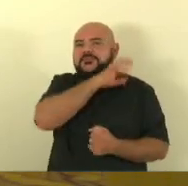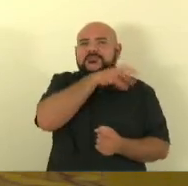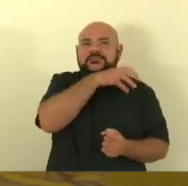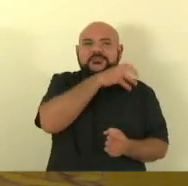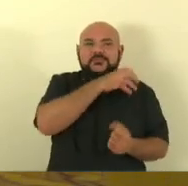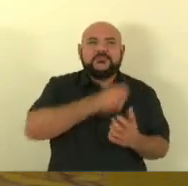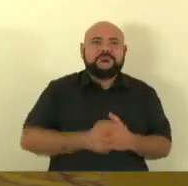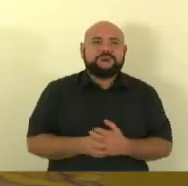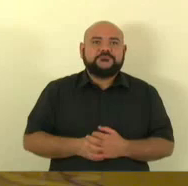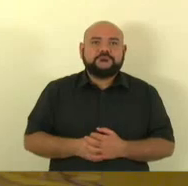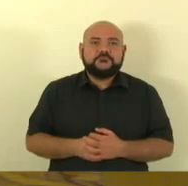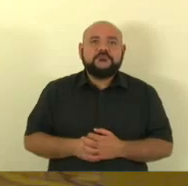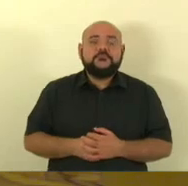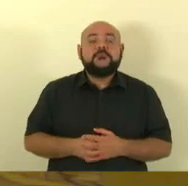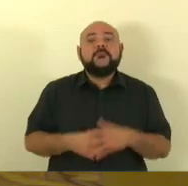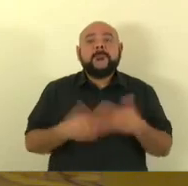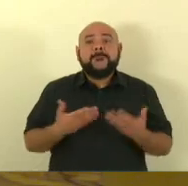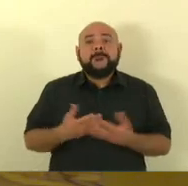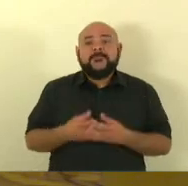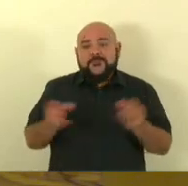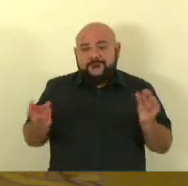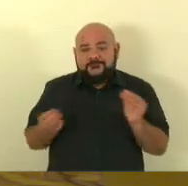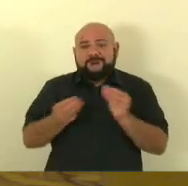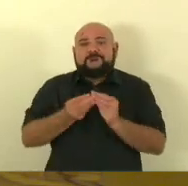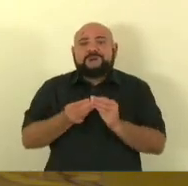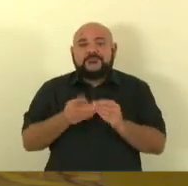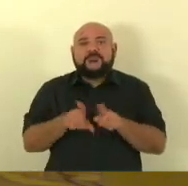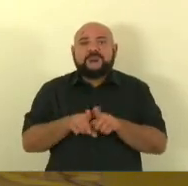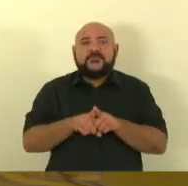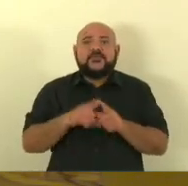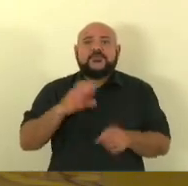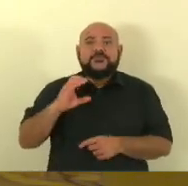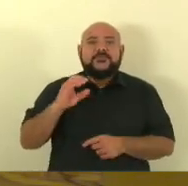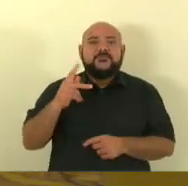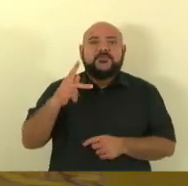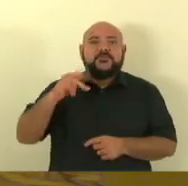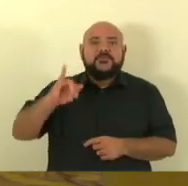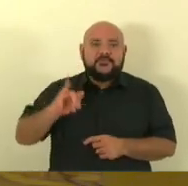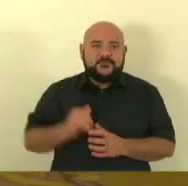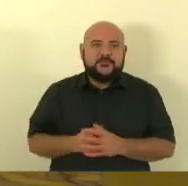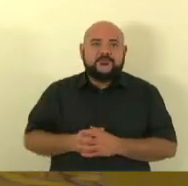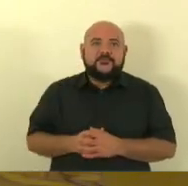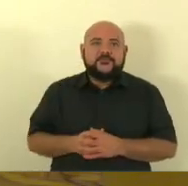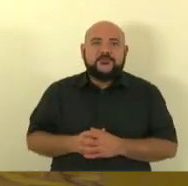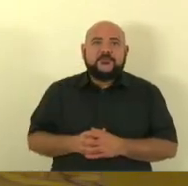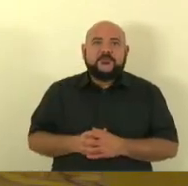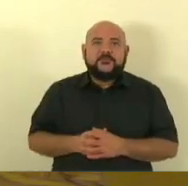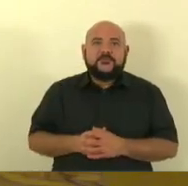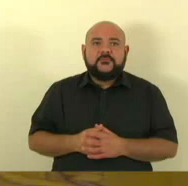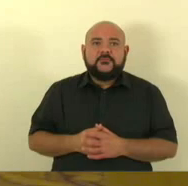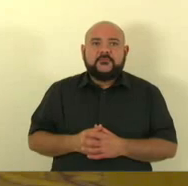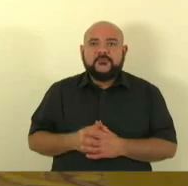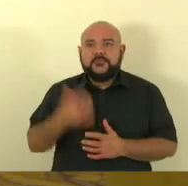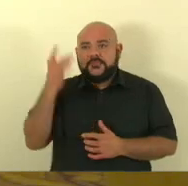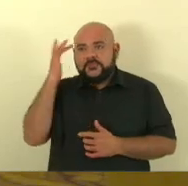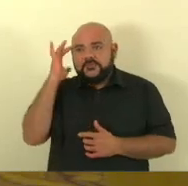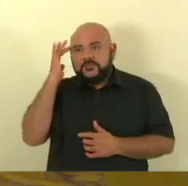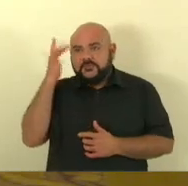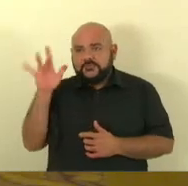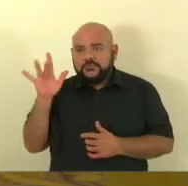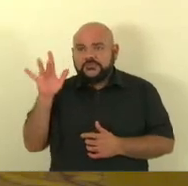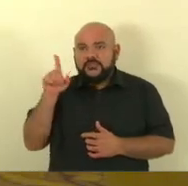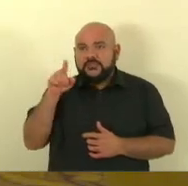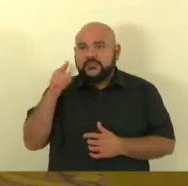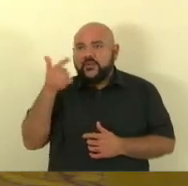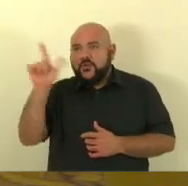a CPI porque a CPI me dá só uns minutinhos deputado Danilo que eu acho que não tem mais ninguém para falar não sei se o Zé Esmeraldo está